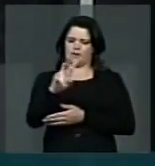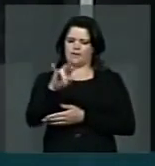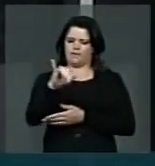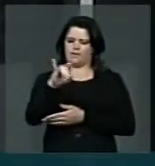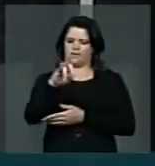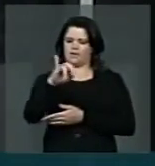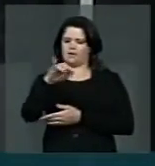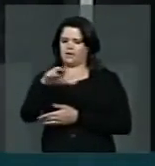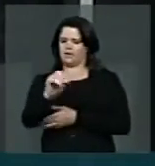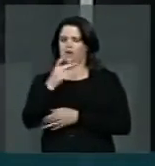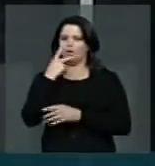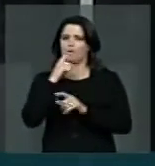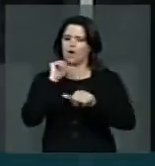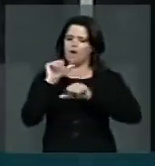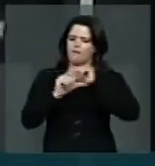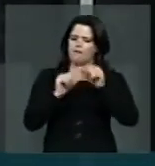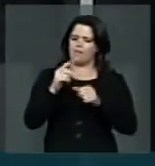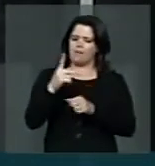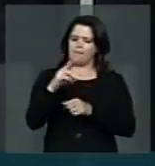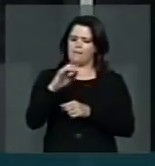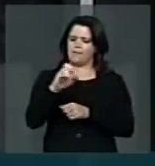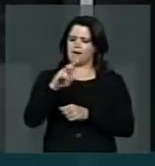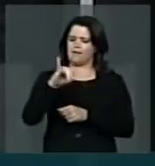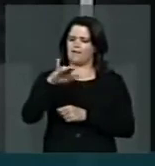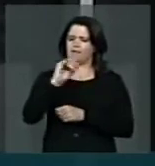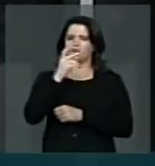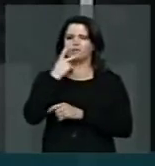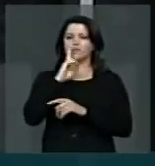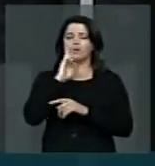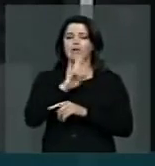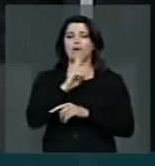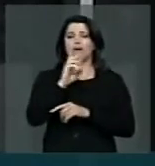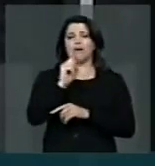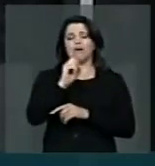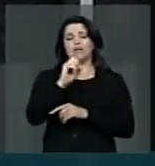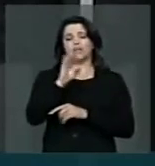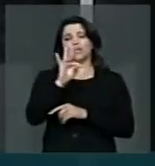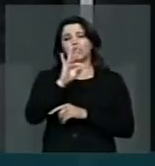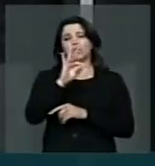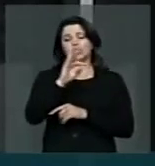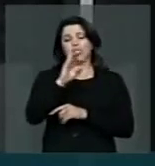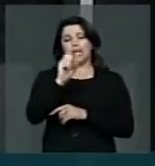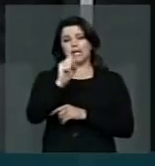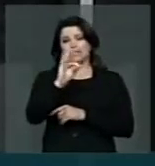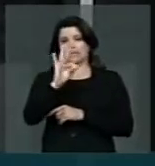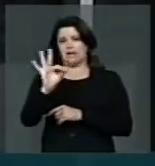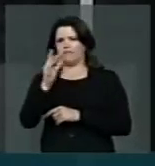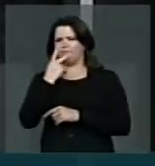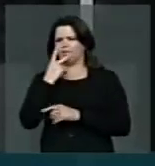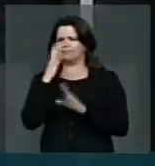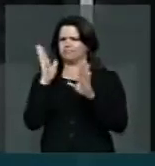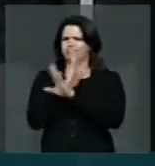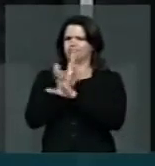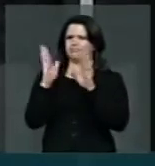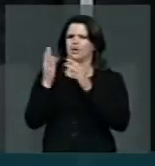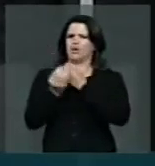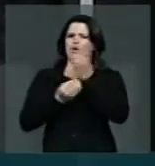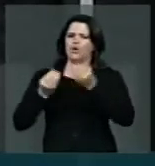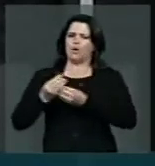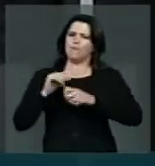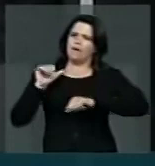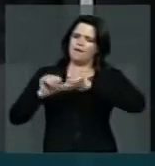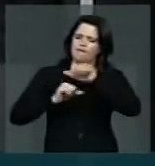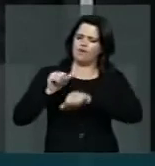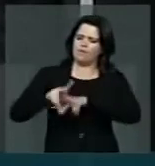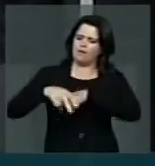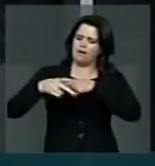reforma da Previdência, que segundo o julgamento supremo foi feita de maneira escusa, a reforma